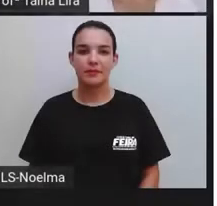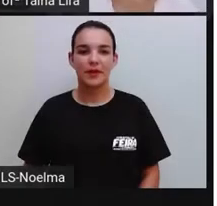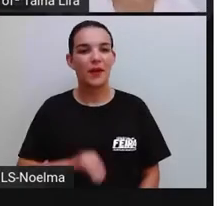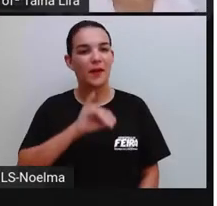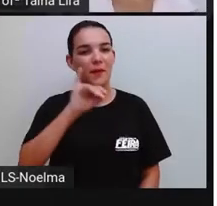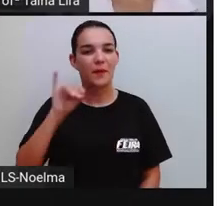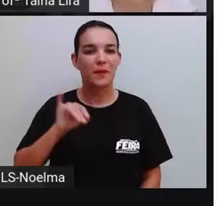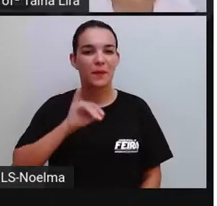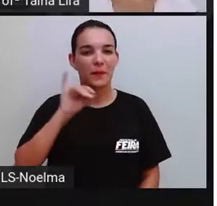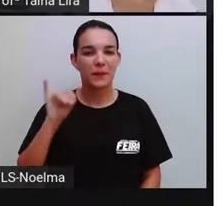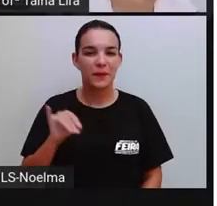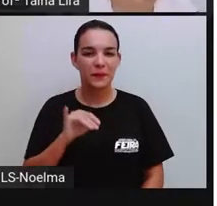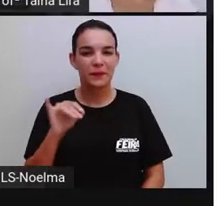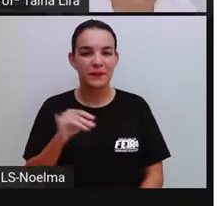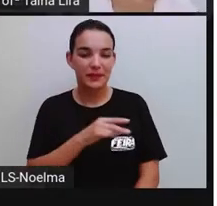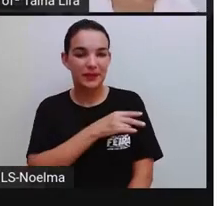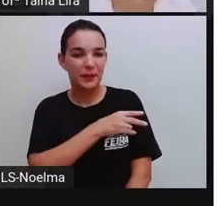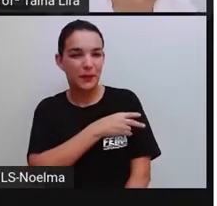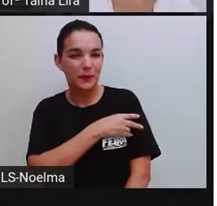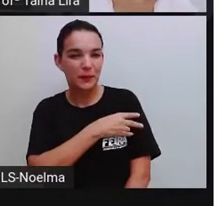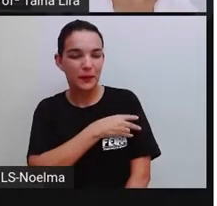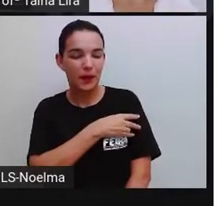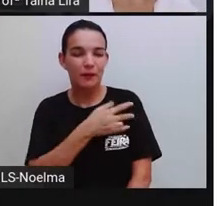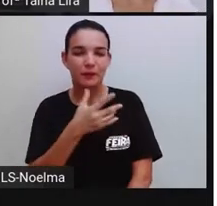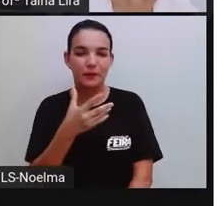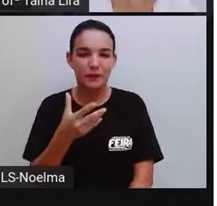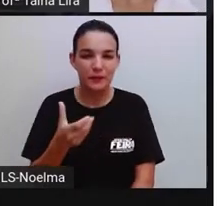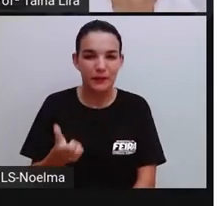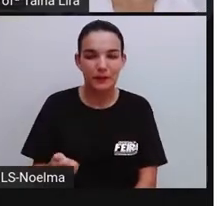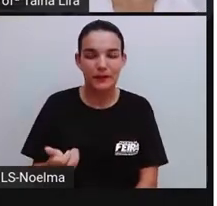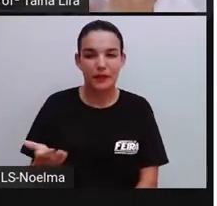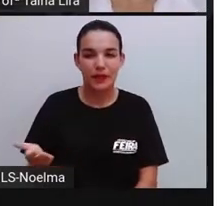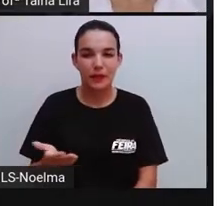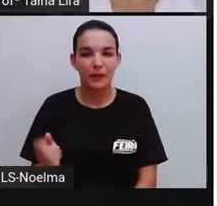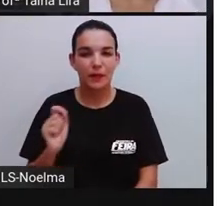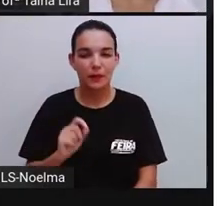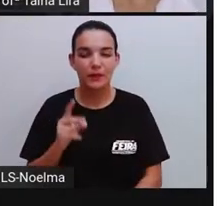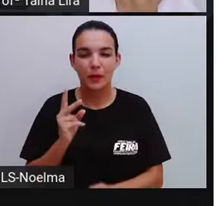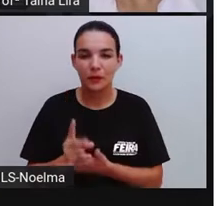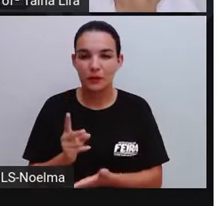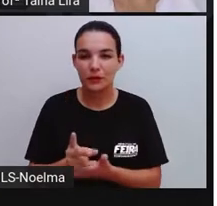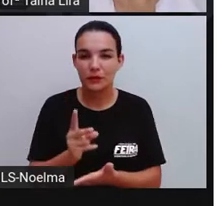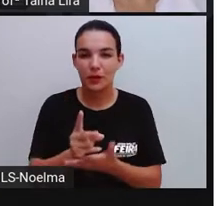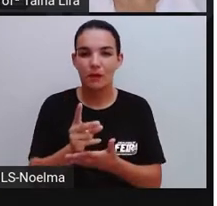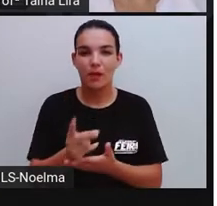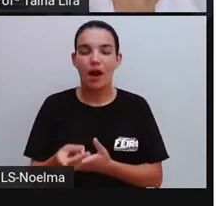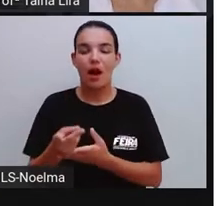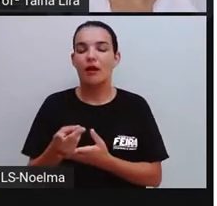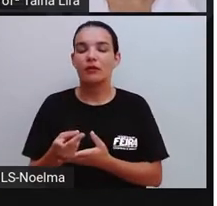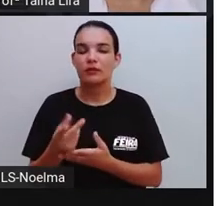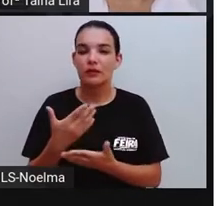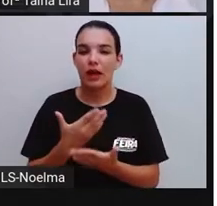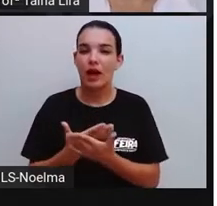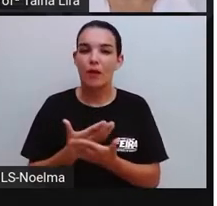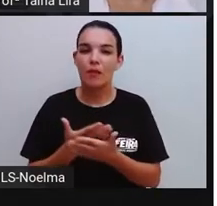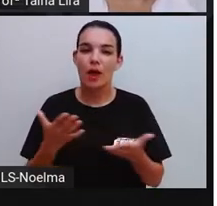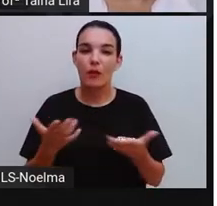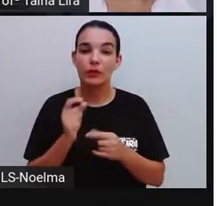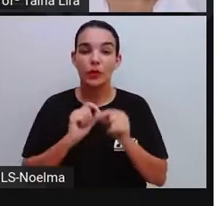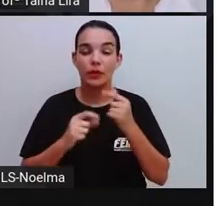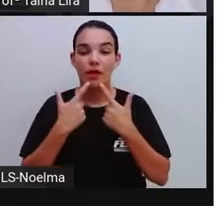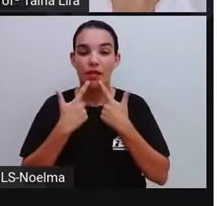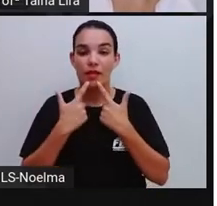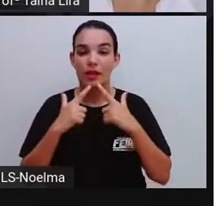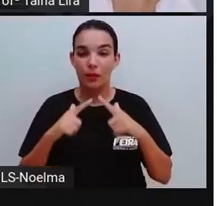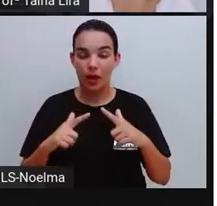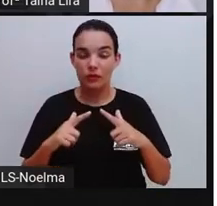Olá, segundo ano, vamos lá. Então, a gente vai continuar a nossa aula de linguagens,